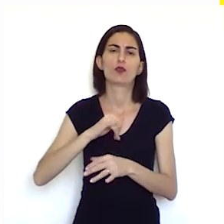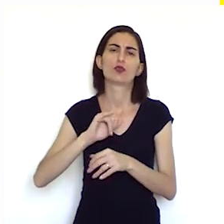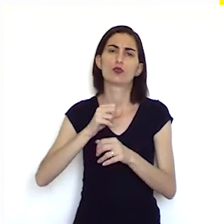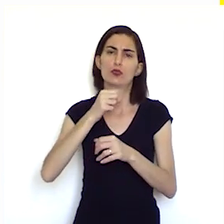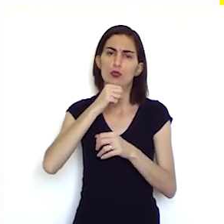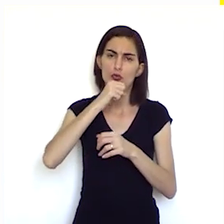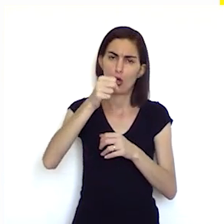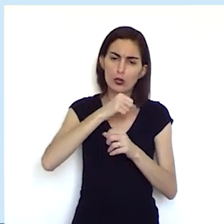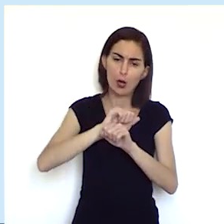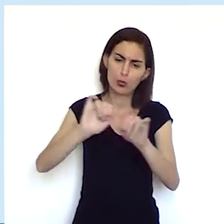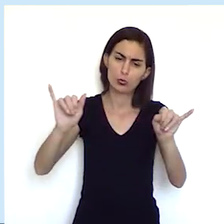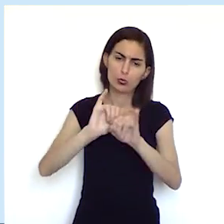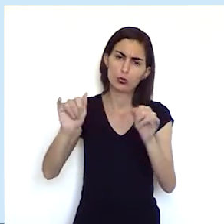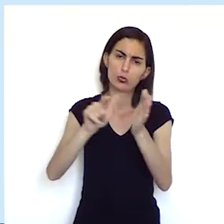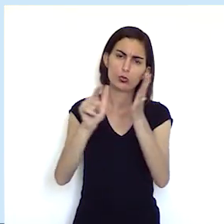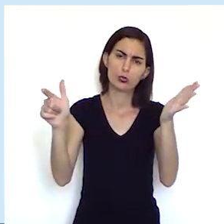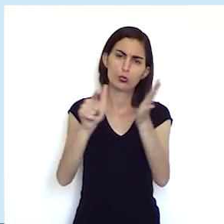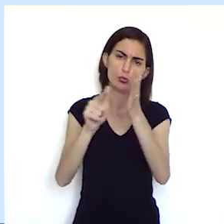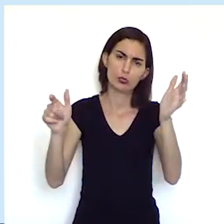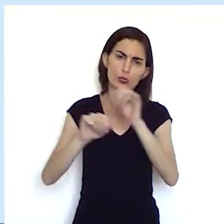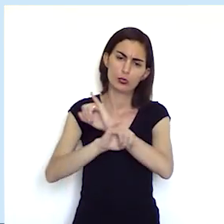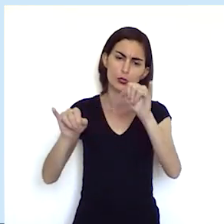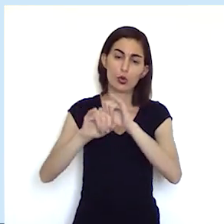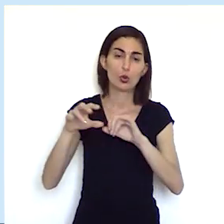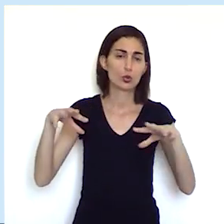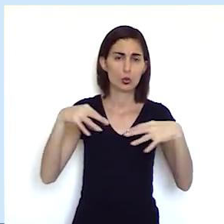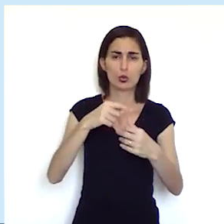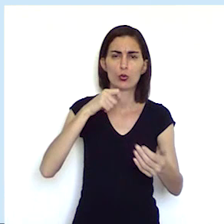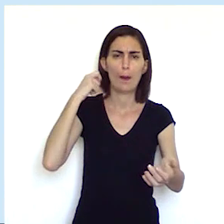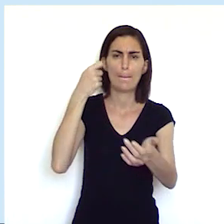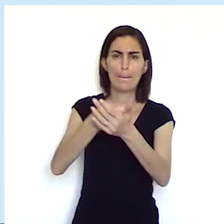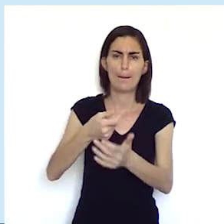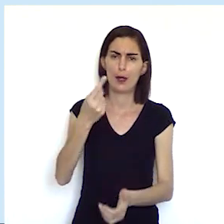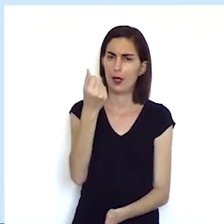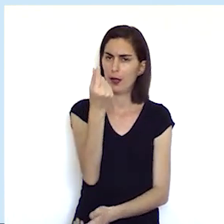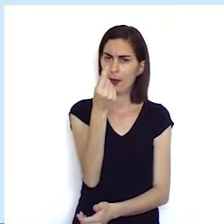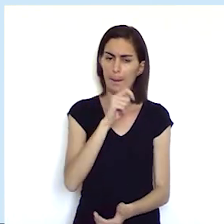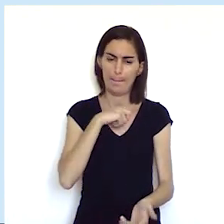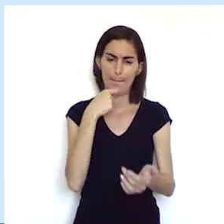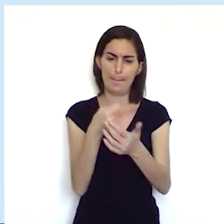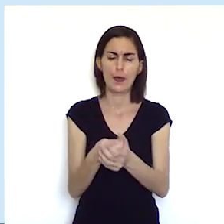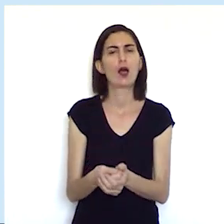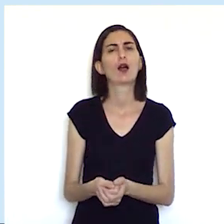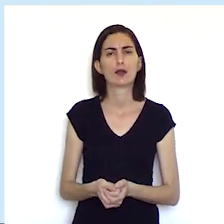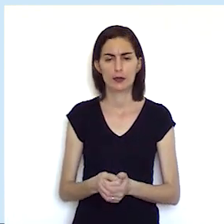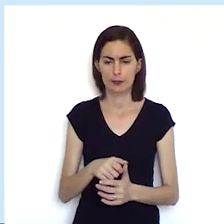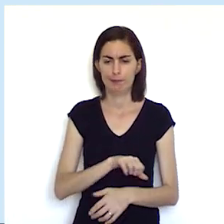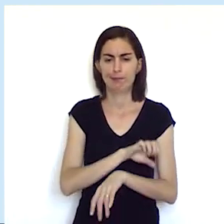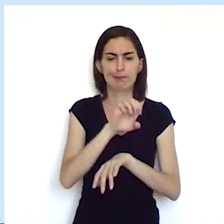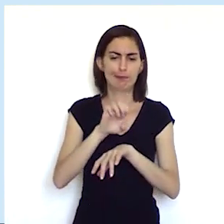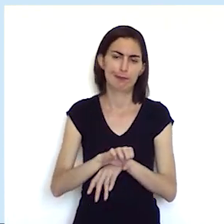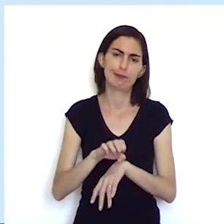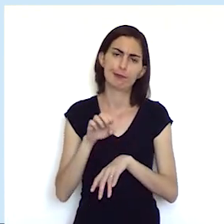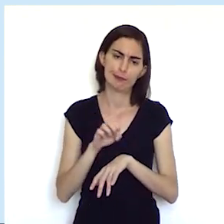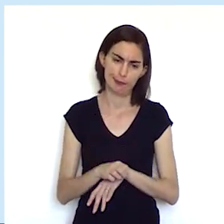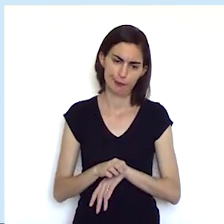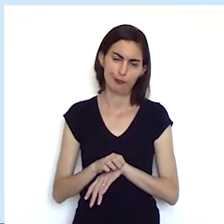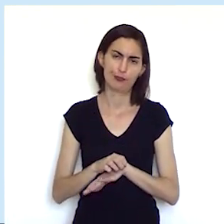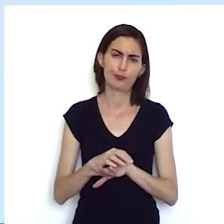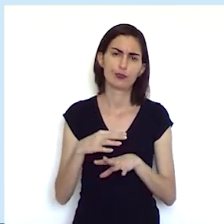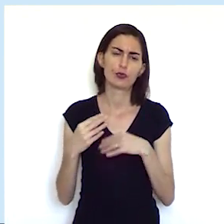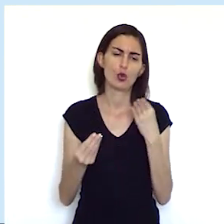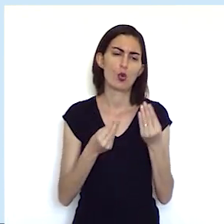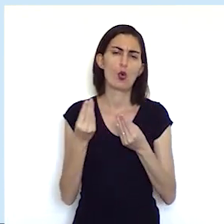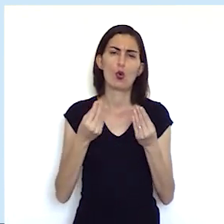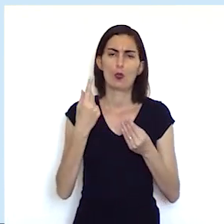publicados ou seja todo mundo estava sujeito a pagar ao controle do Estado em relação a isso